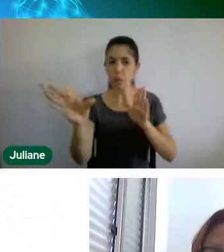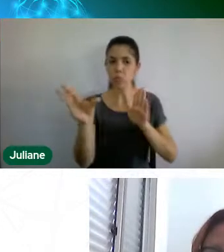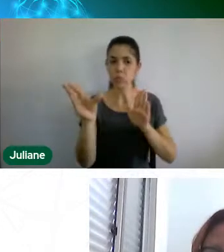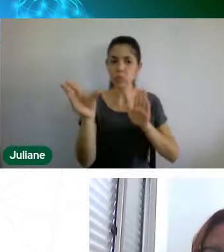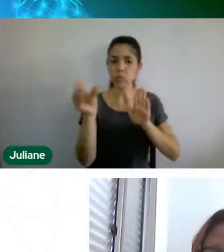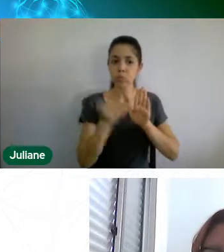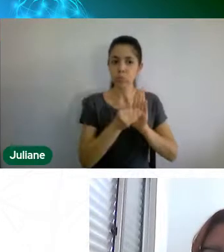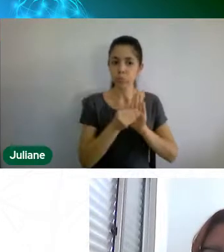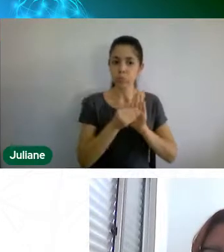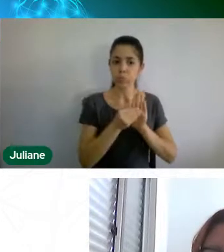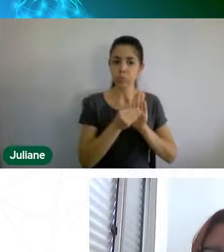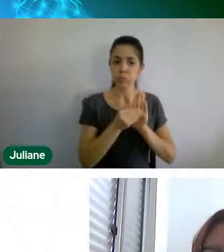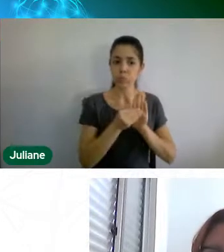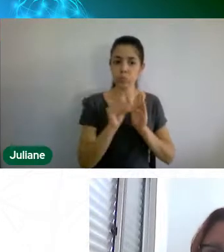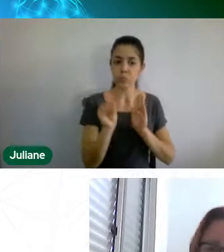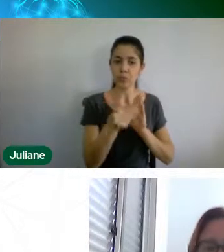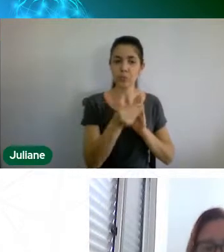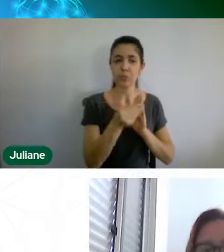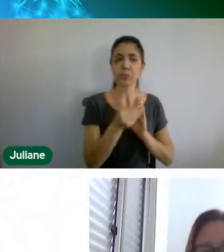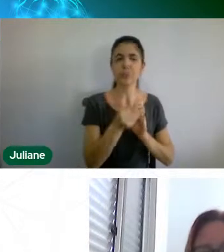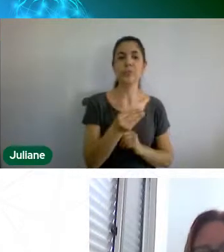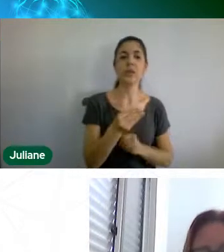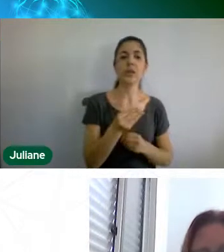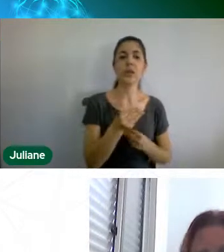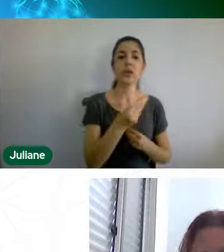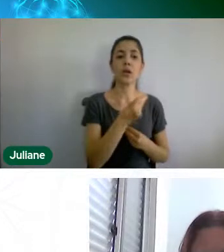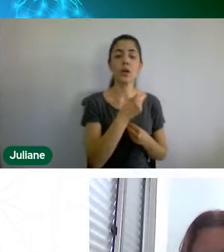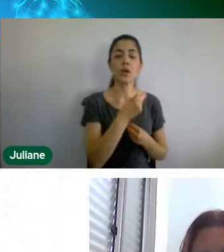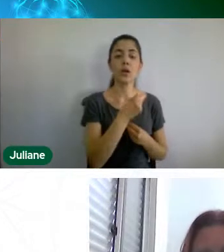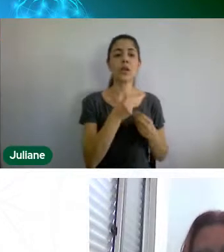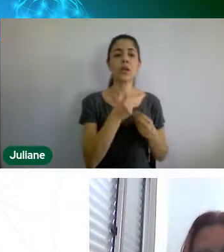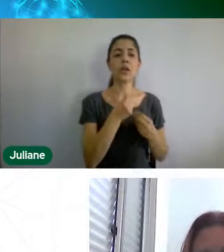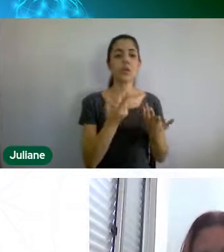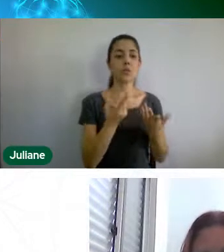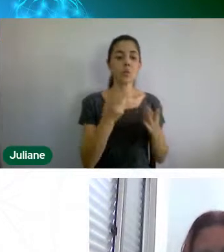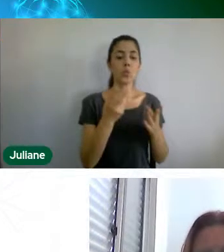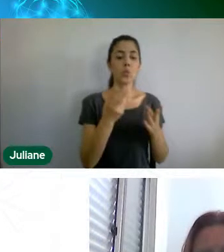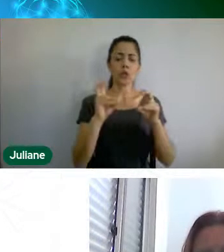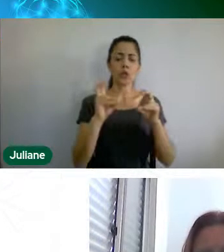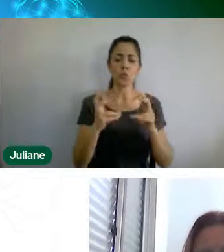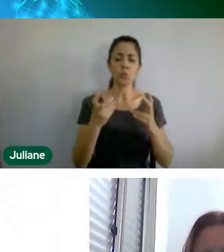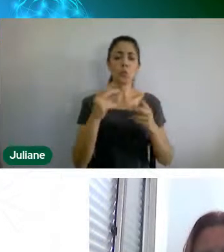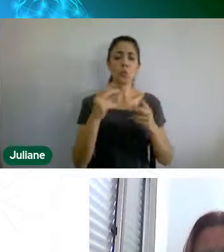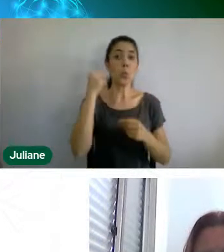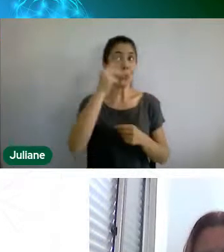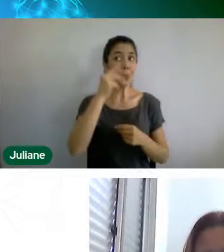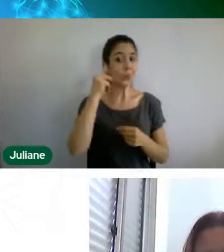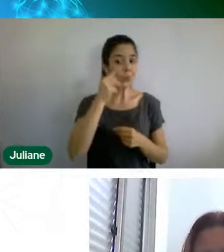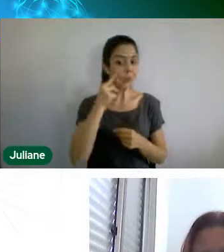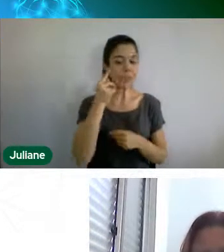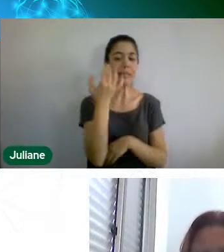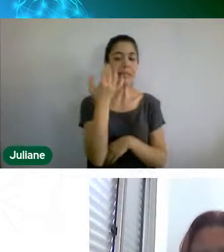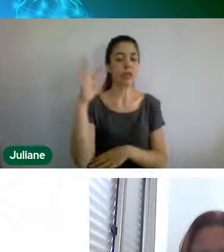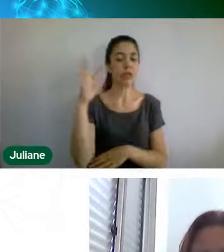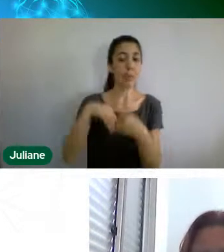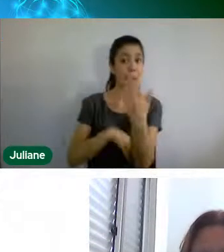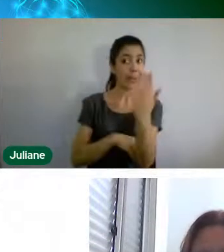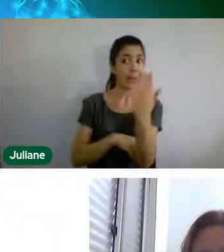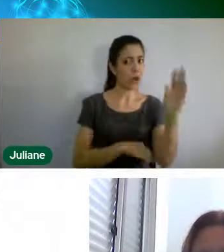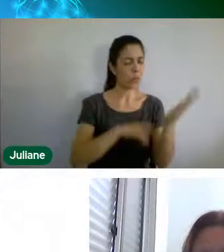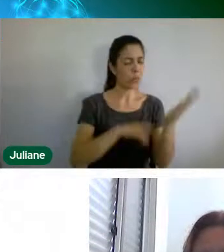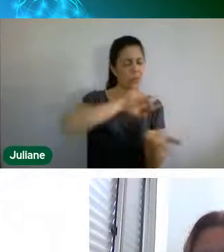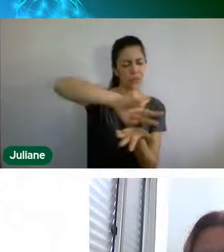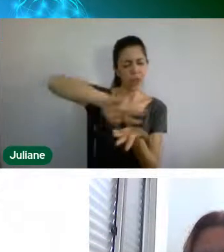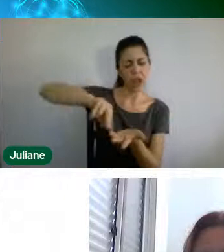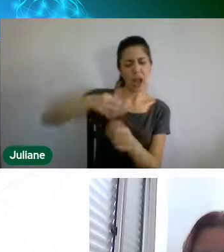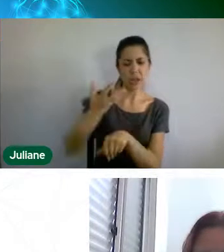ambiental dentro de várias disciplinas que a gente acaba separando as nossas áreas de conhecimento em disciplinas ou